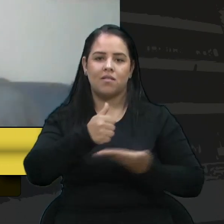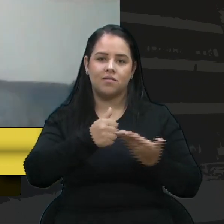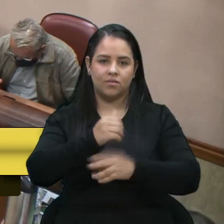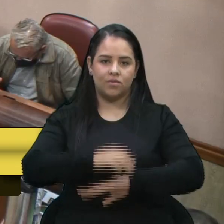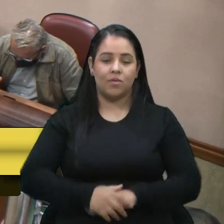todas. Obrigado.